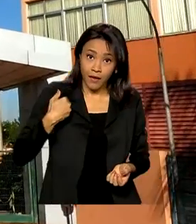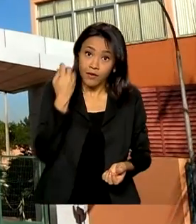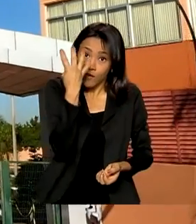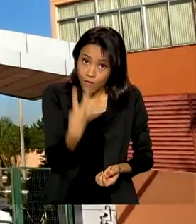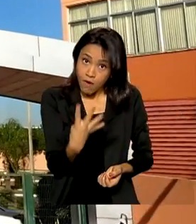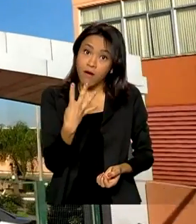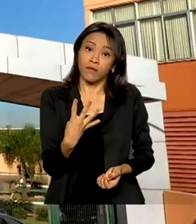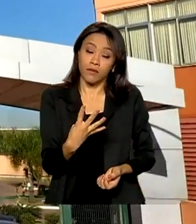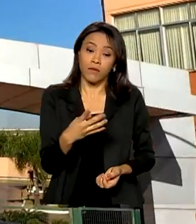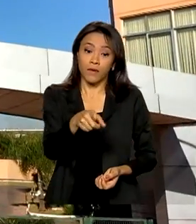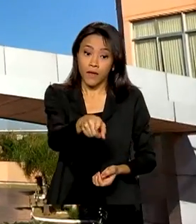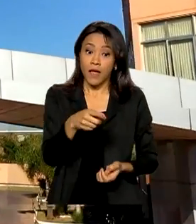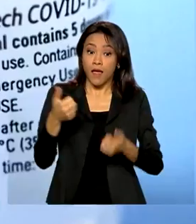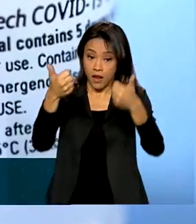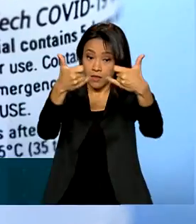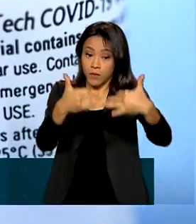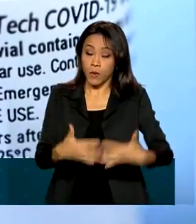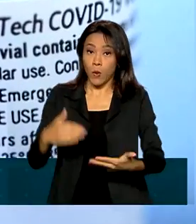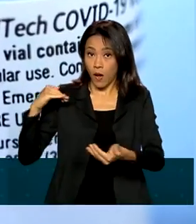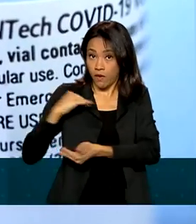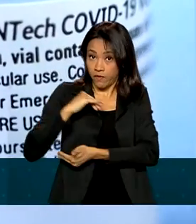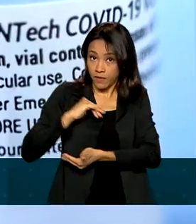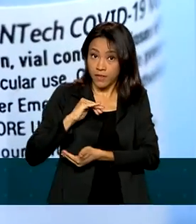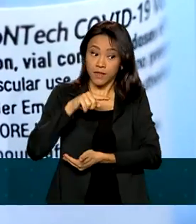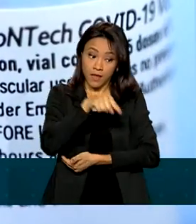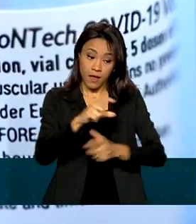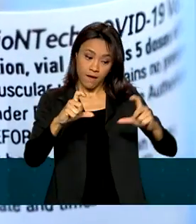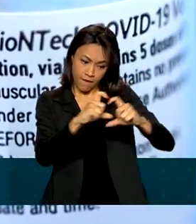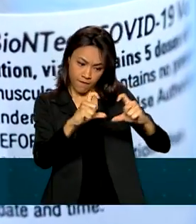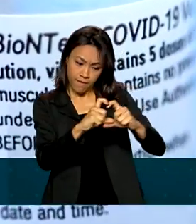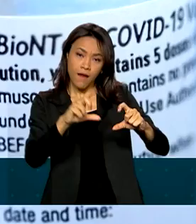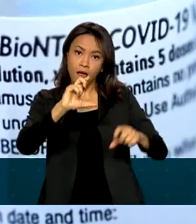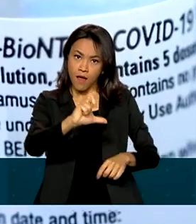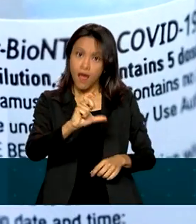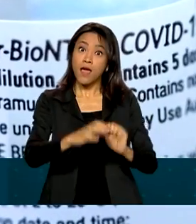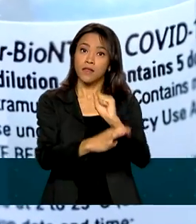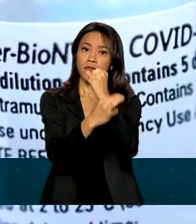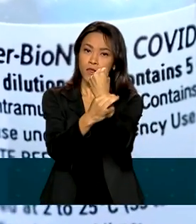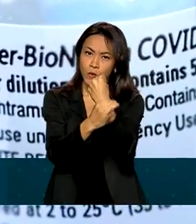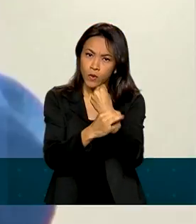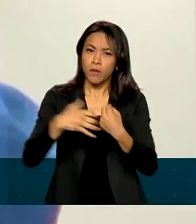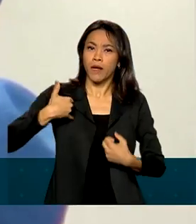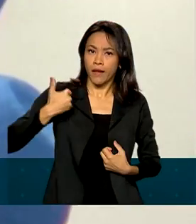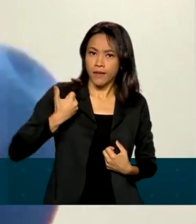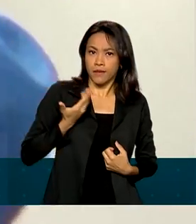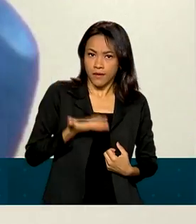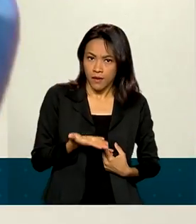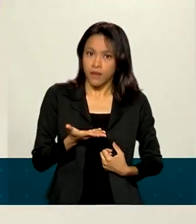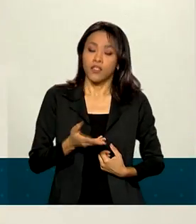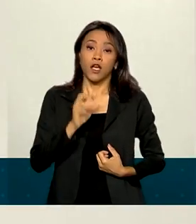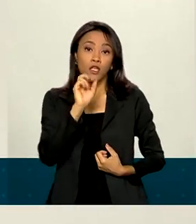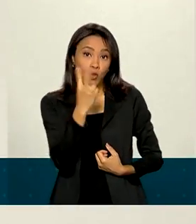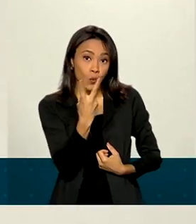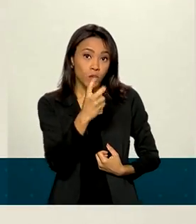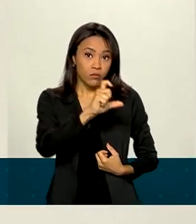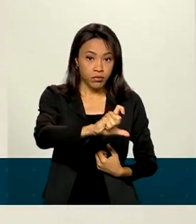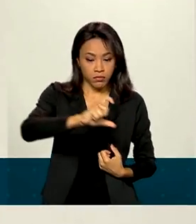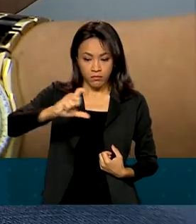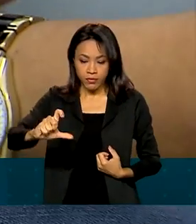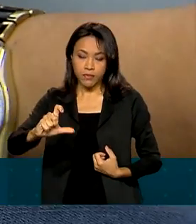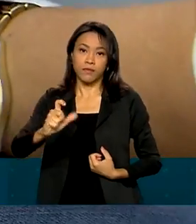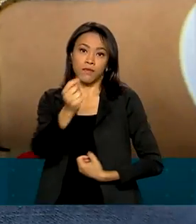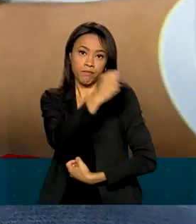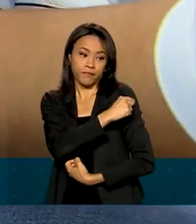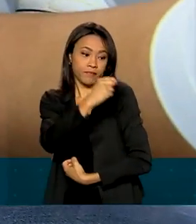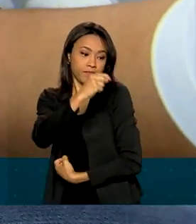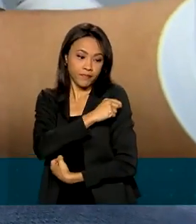Anvisa, as informações avaliadas indicam que a vacina é segura e eficaz para essa faixa etária. As duas doses iniciais devem ser